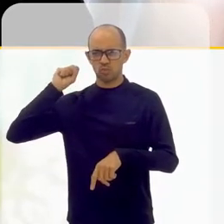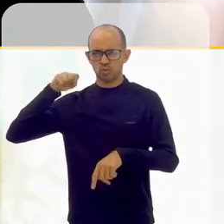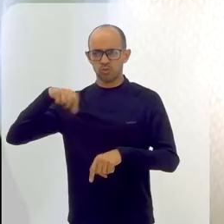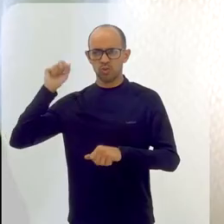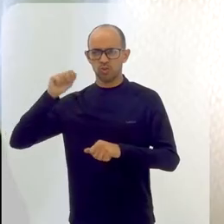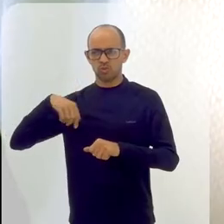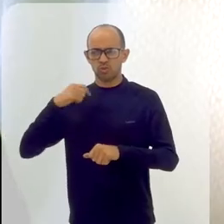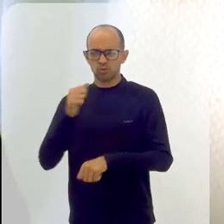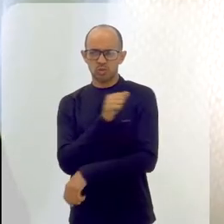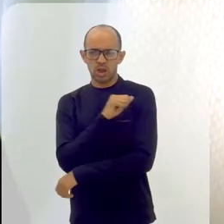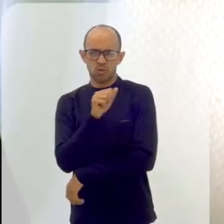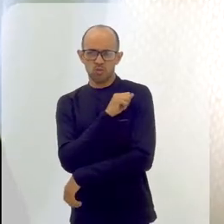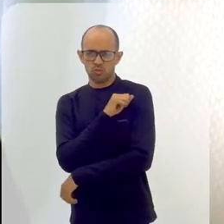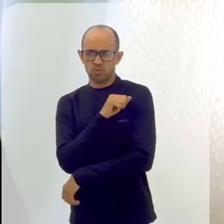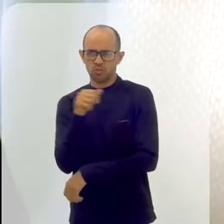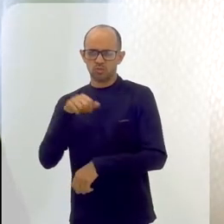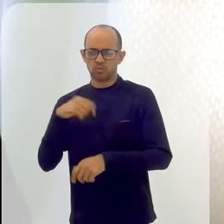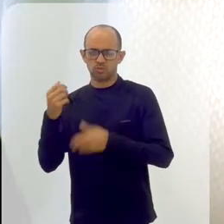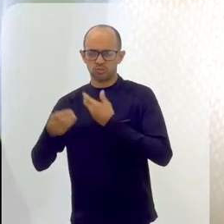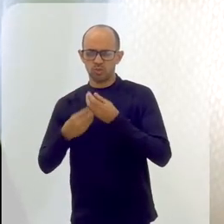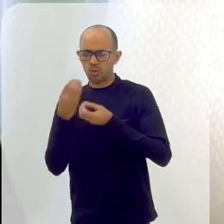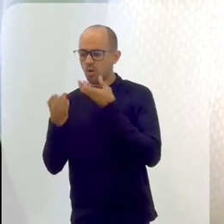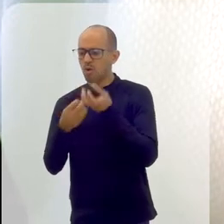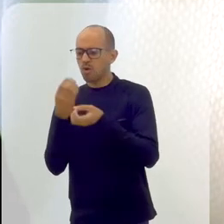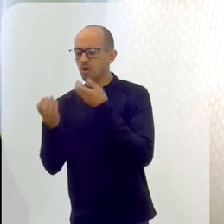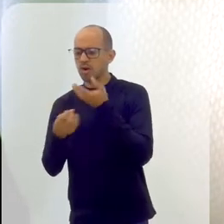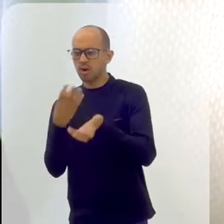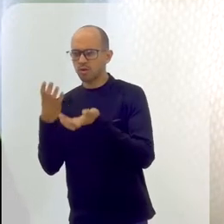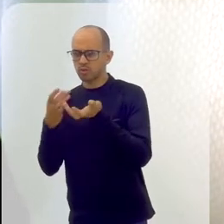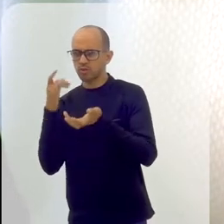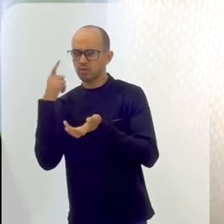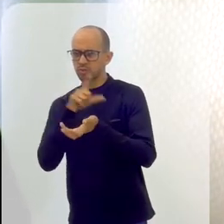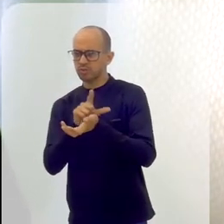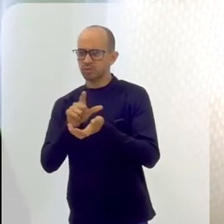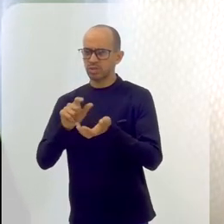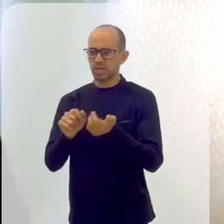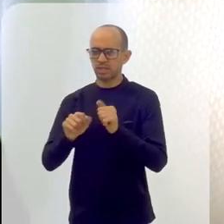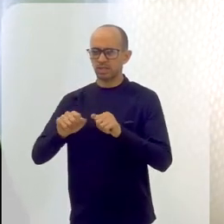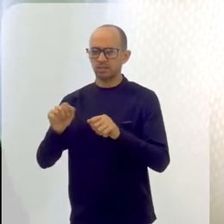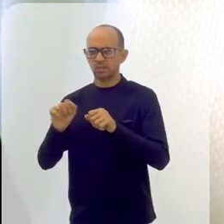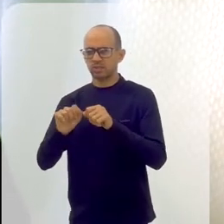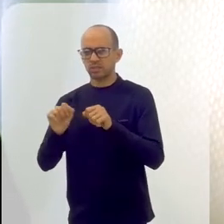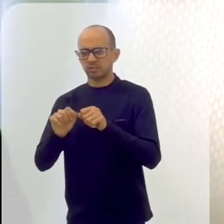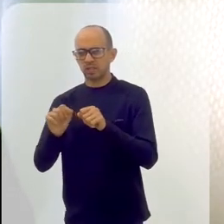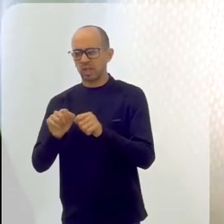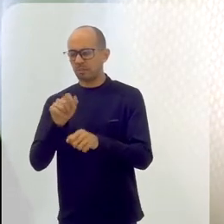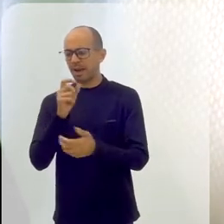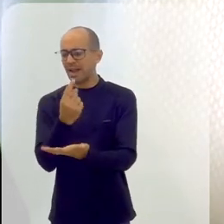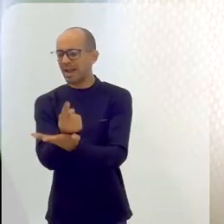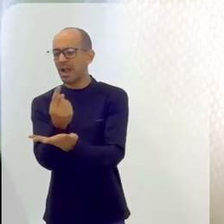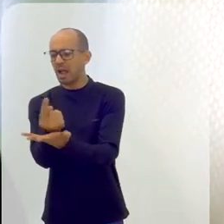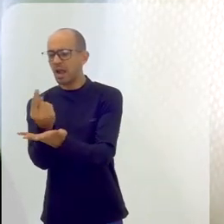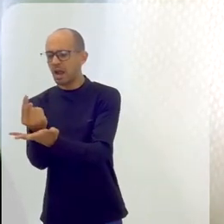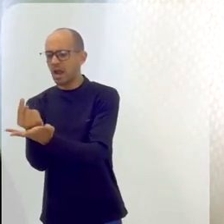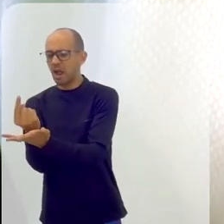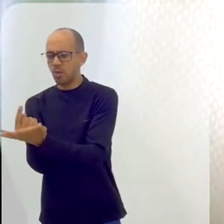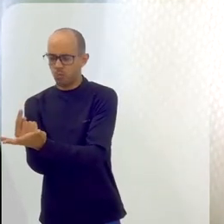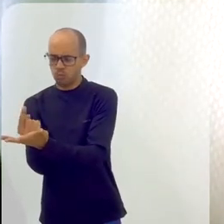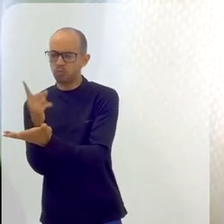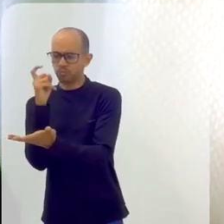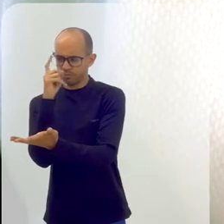para o que os nossos alunos e os nossos alunas estiverem trazendo para a gente, melhor a gente consegue direcionar individualmente